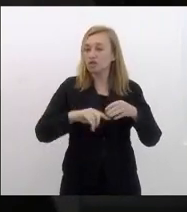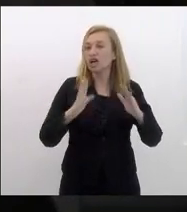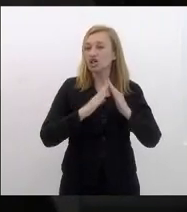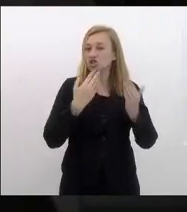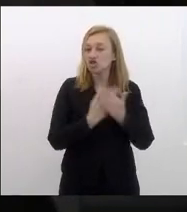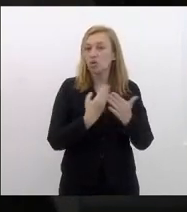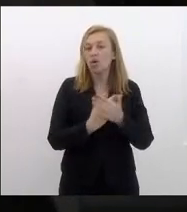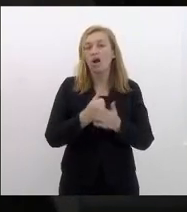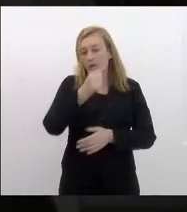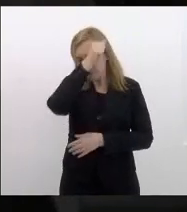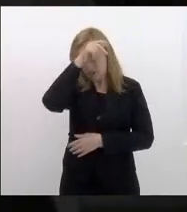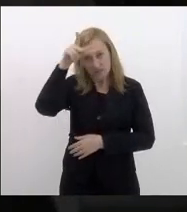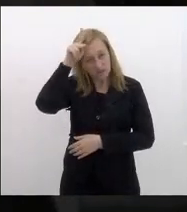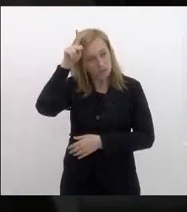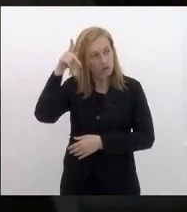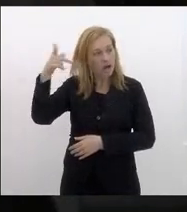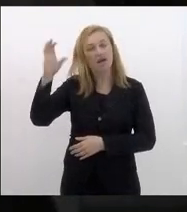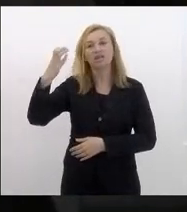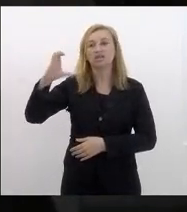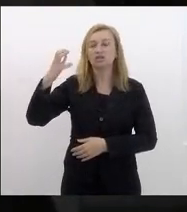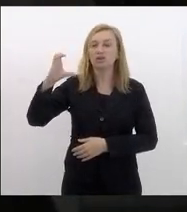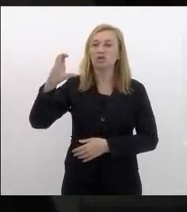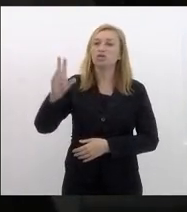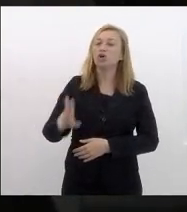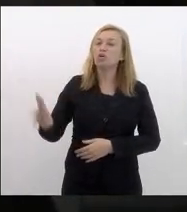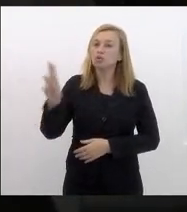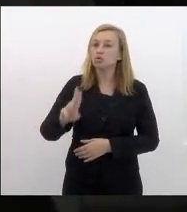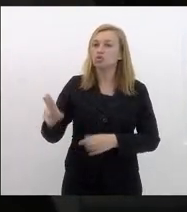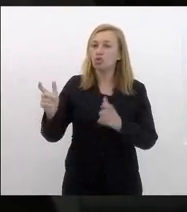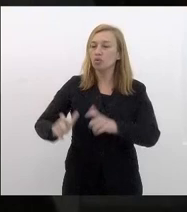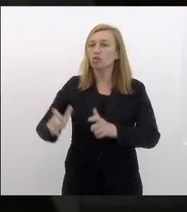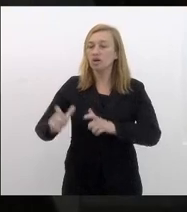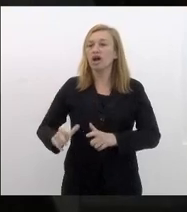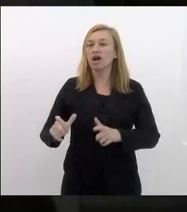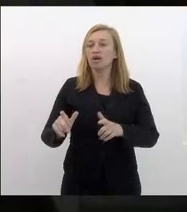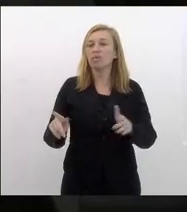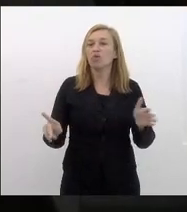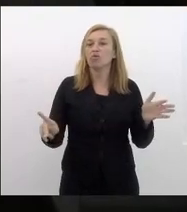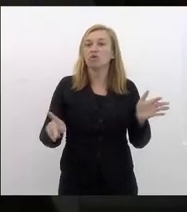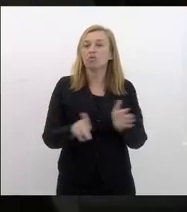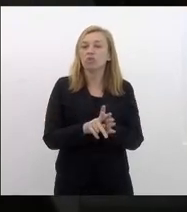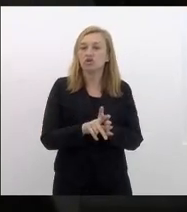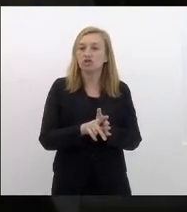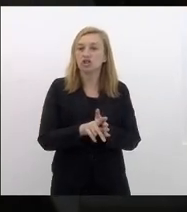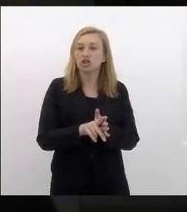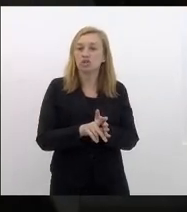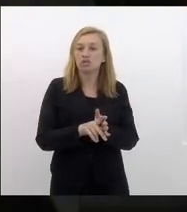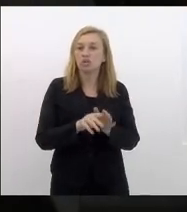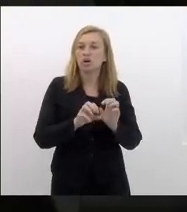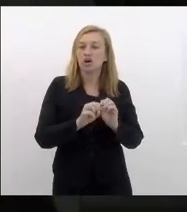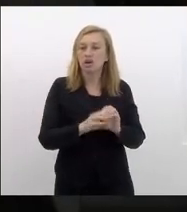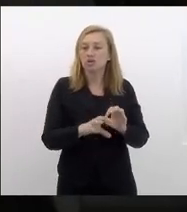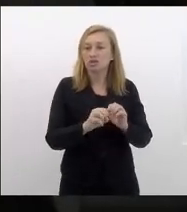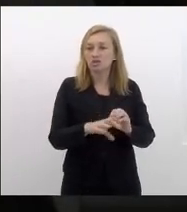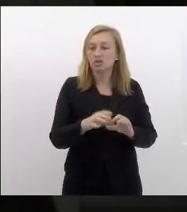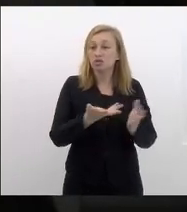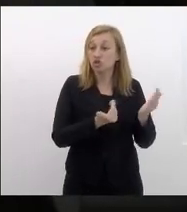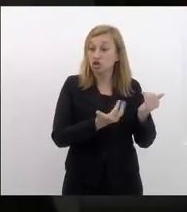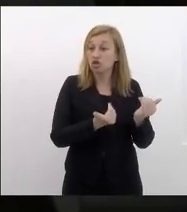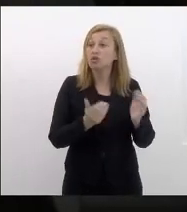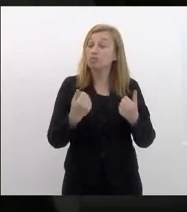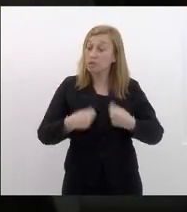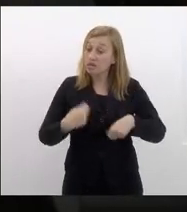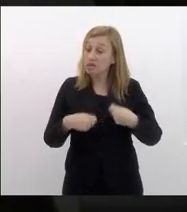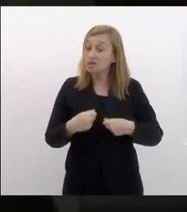Niterói municipalizou a área e agora está sendo usado para um projeto educacional de jovens e a gente precisa aproveitar a ocasião desse